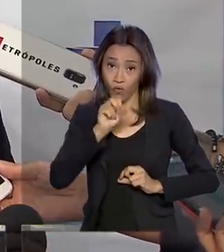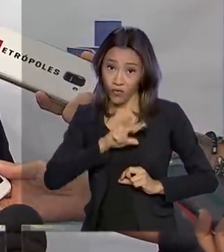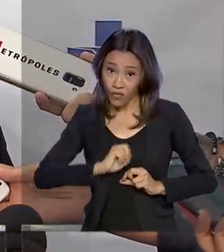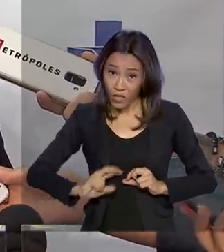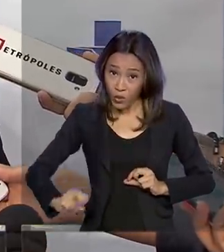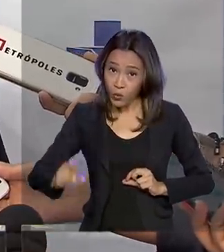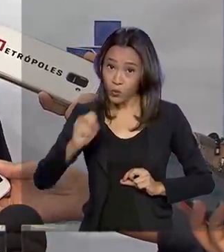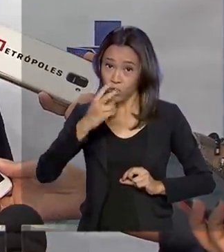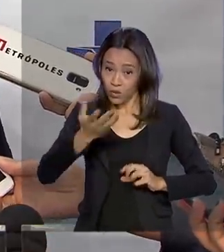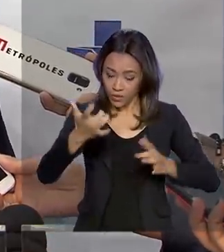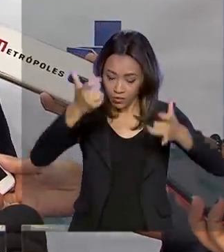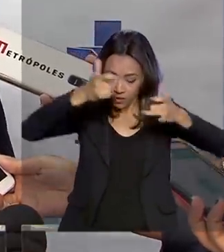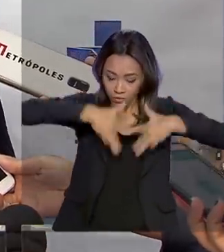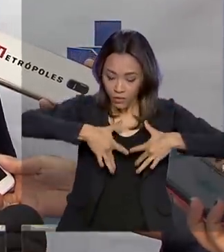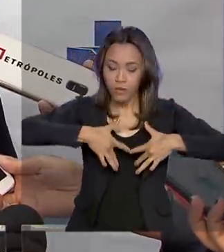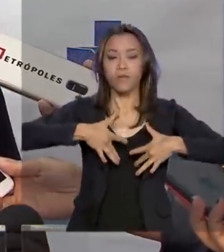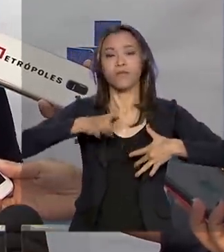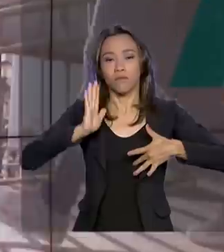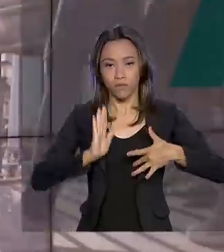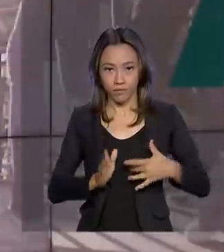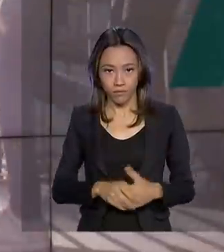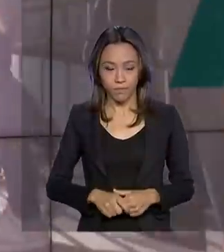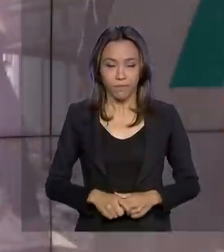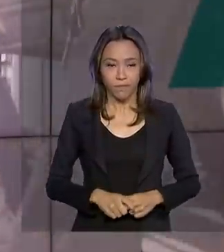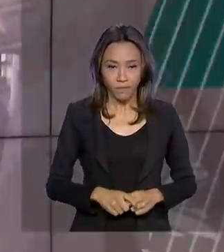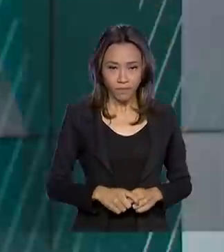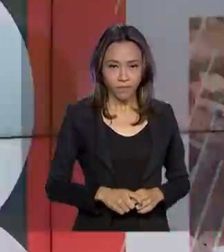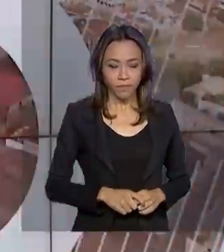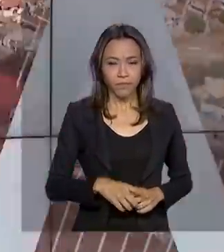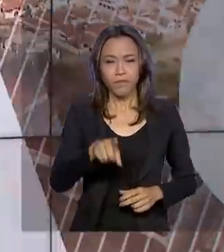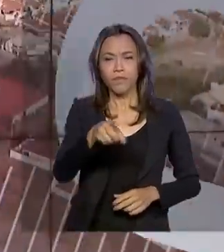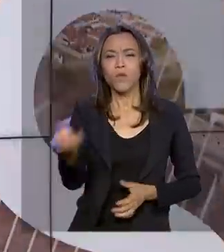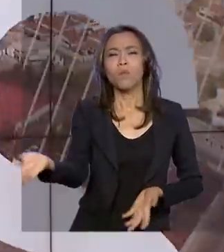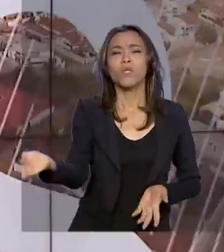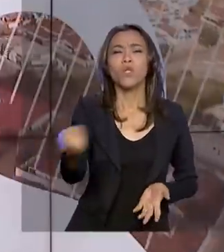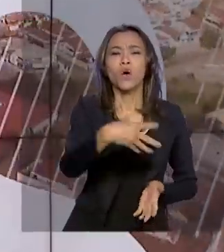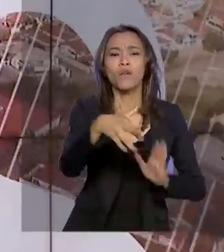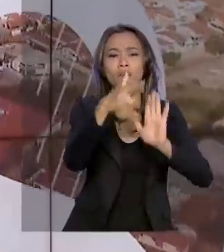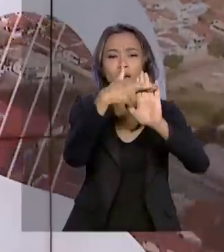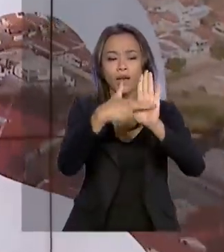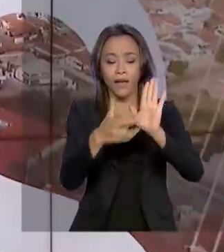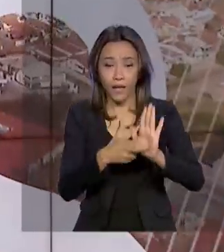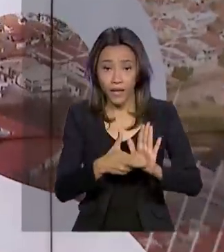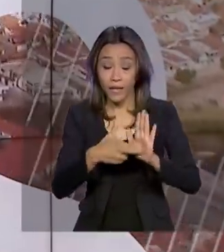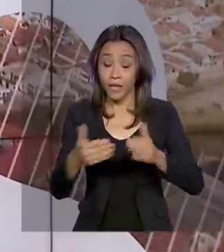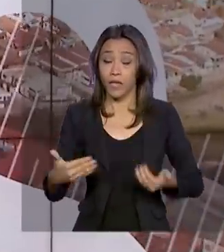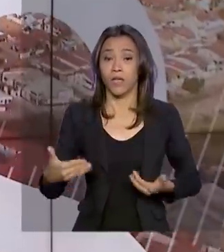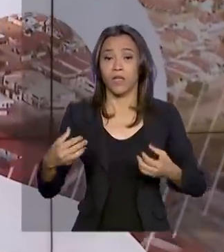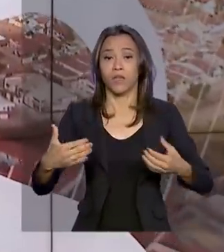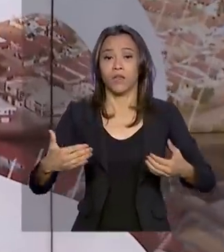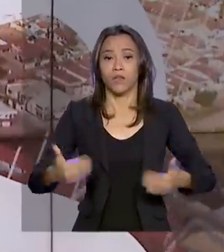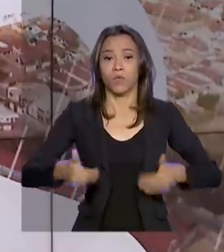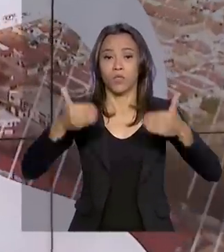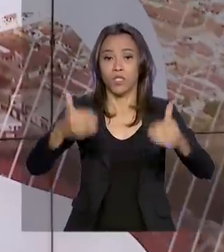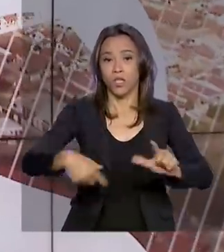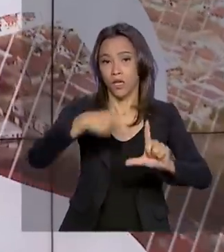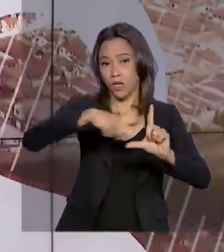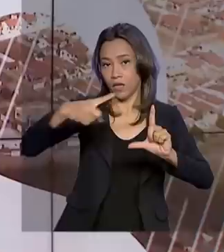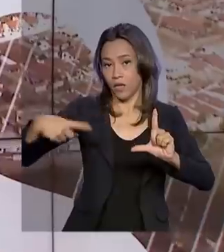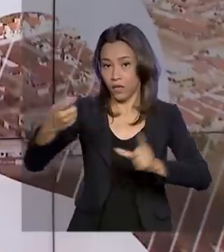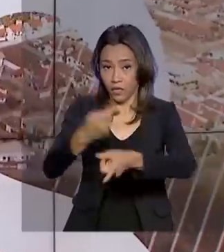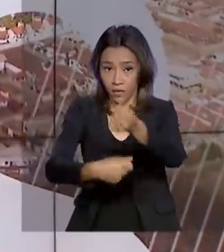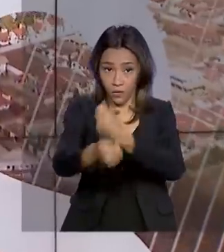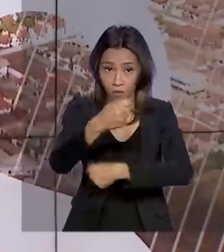quebra a transmissão coletiva. Uma nova norma do Ministério da Economia vai auxiliar na